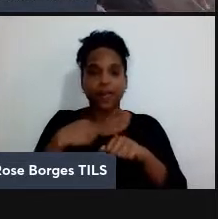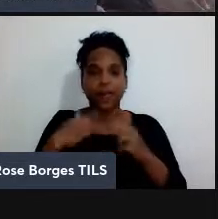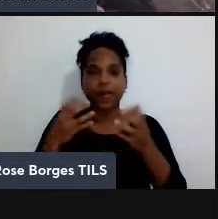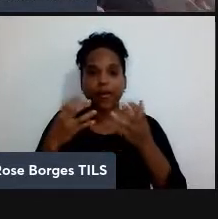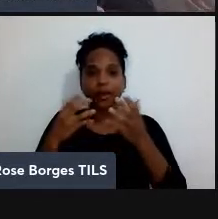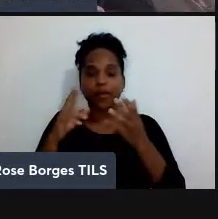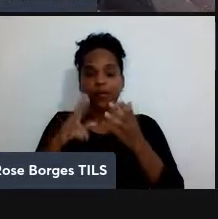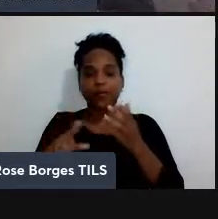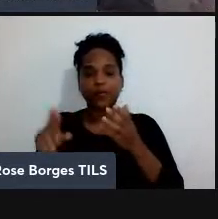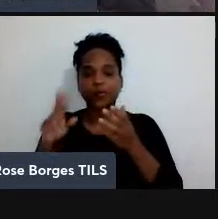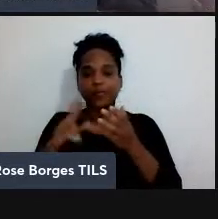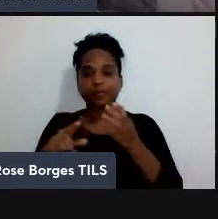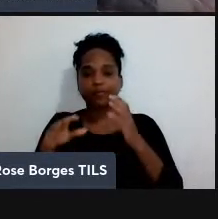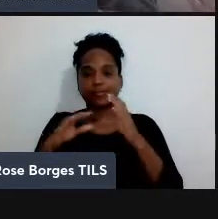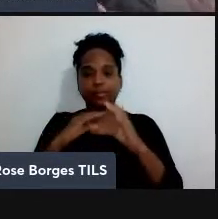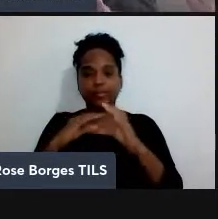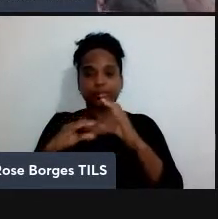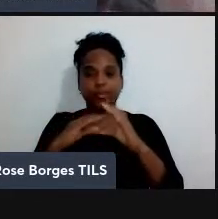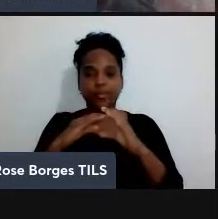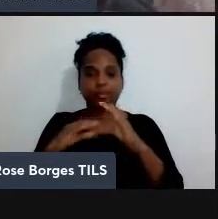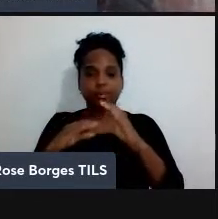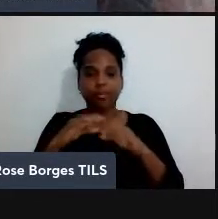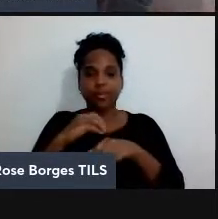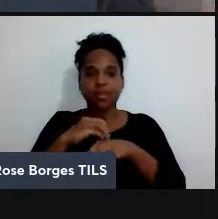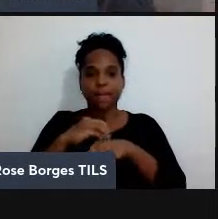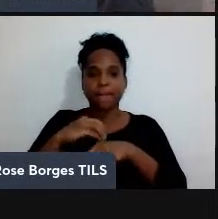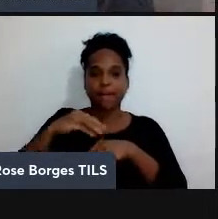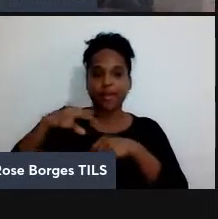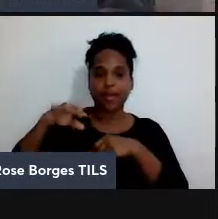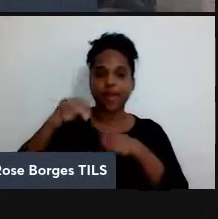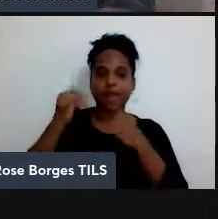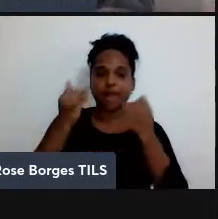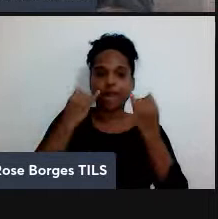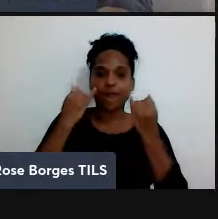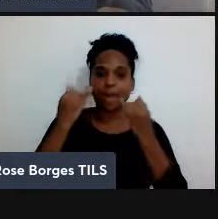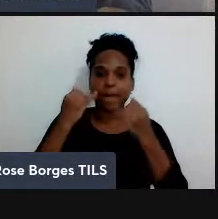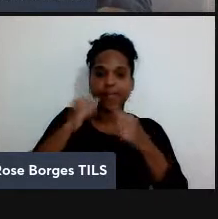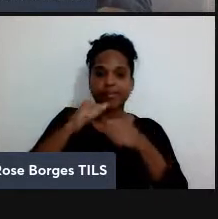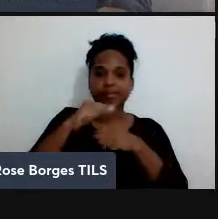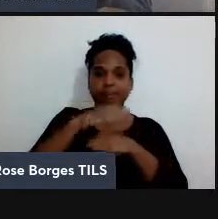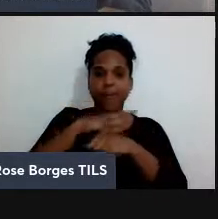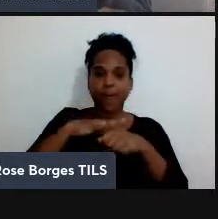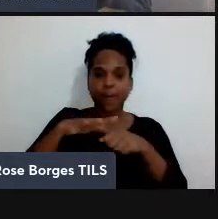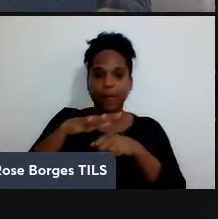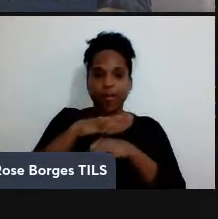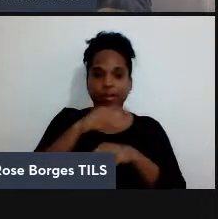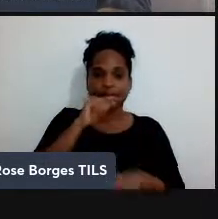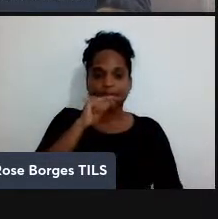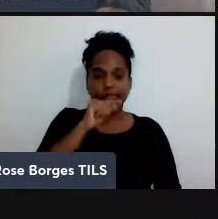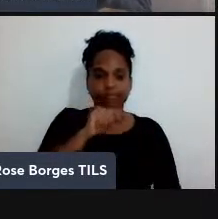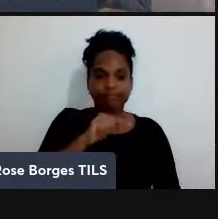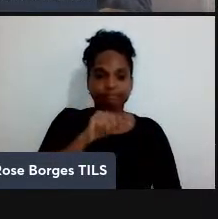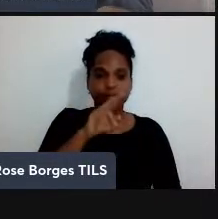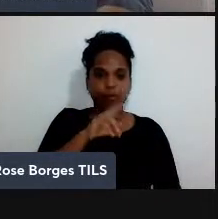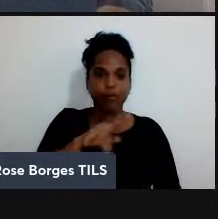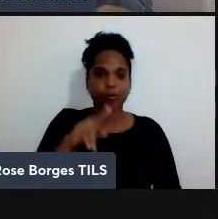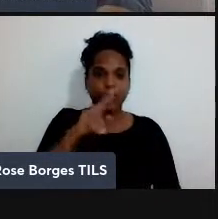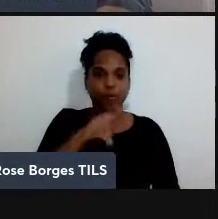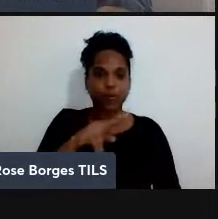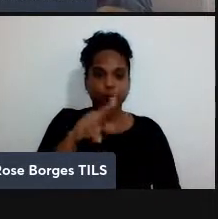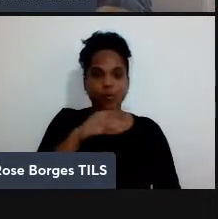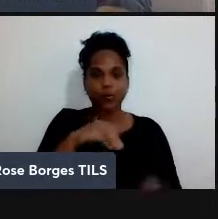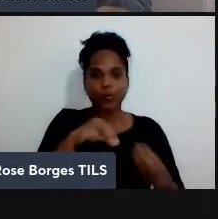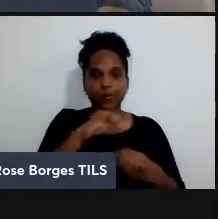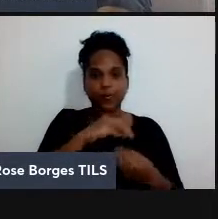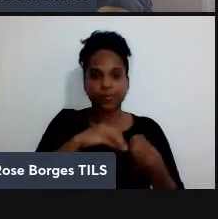comunicação clássica para enviar informação quântica. No caso do código superdenso, eu uso emaranhamento e